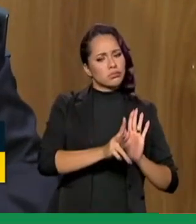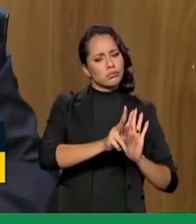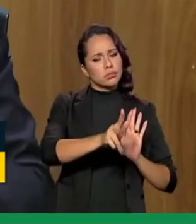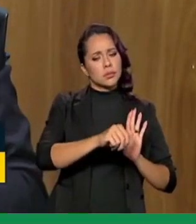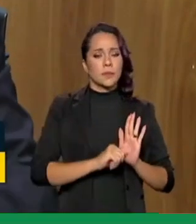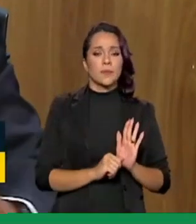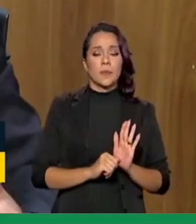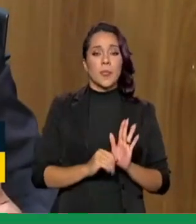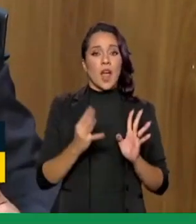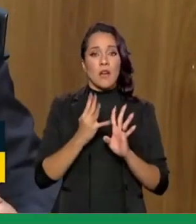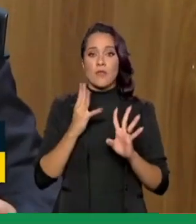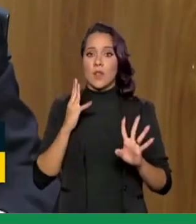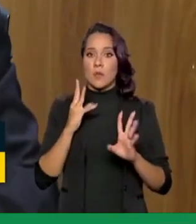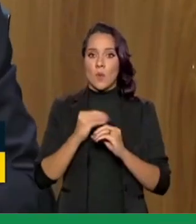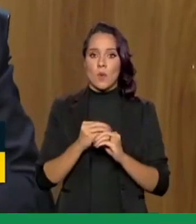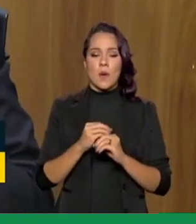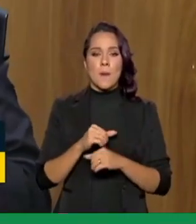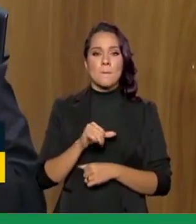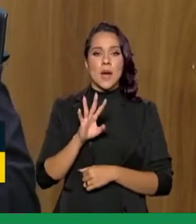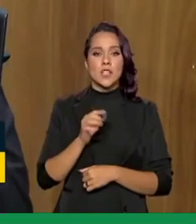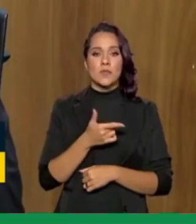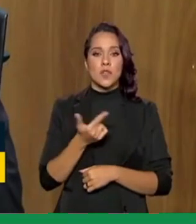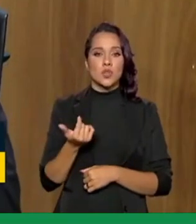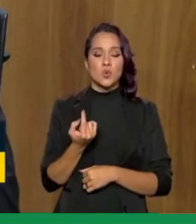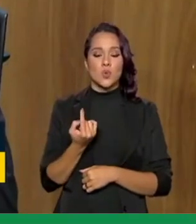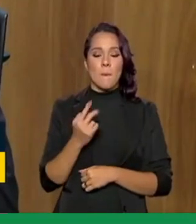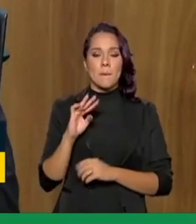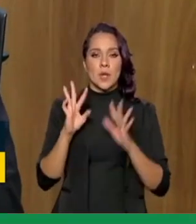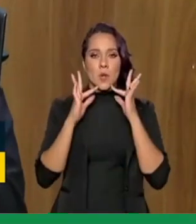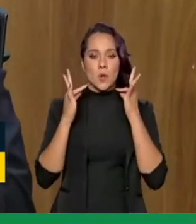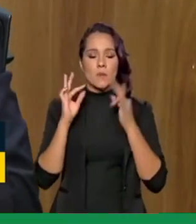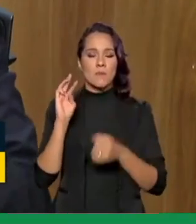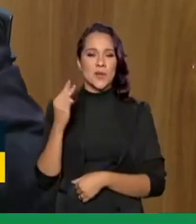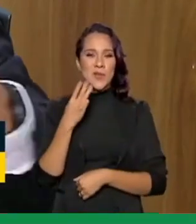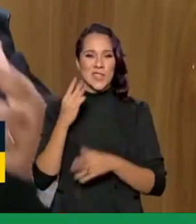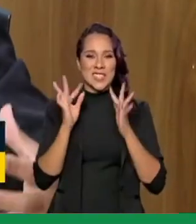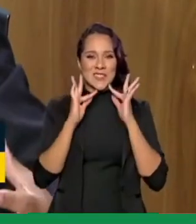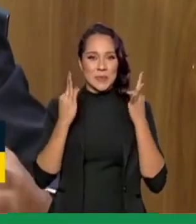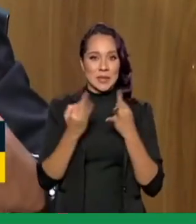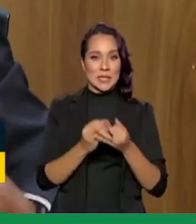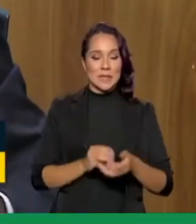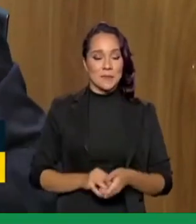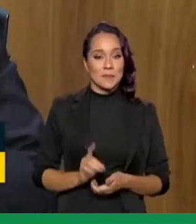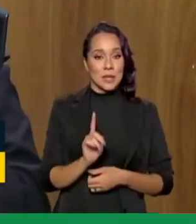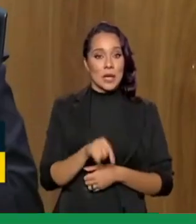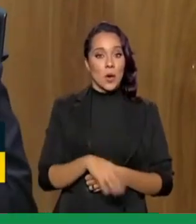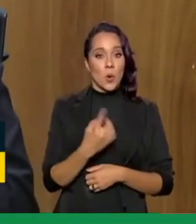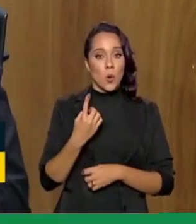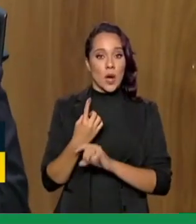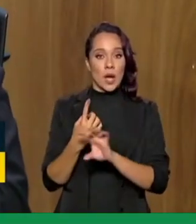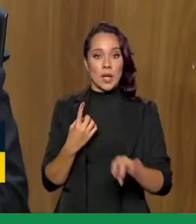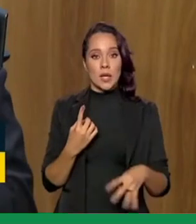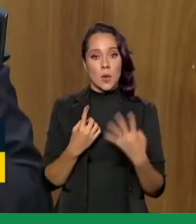zeramos a fila quase 21 milhões de famílias brasileiras isso dá um a cada quatro